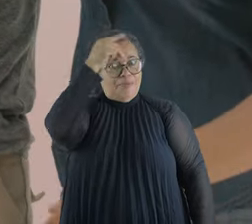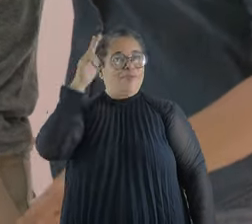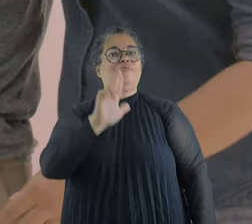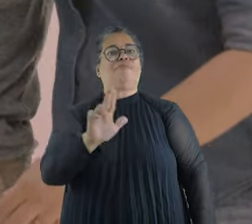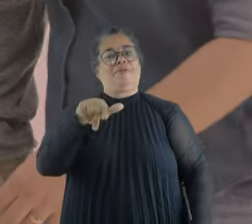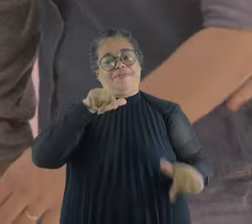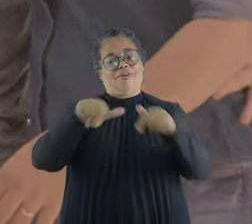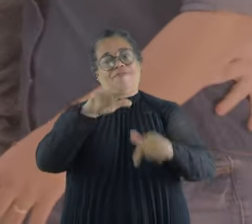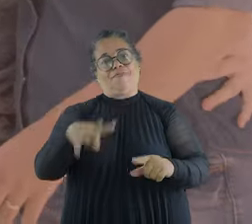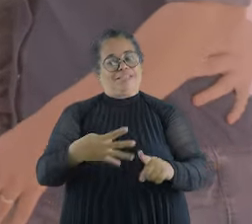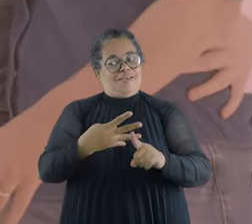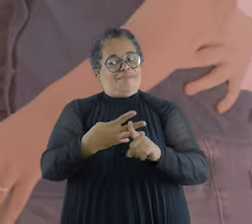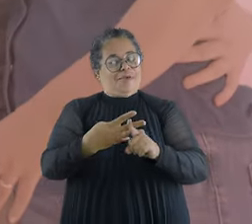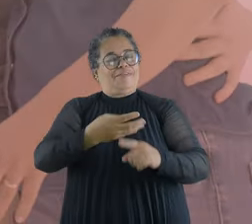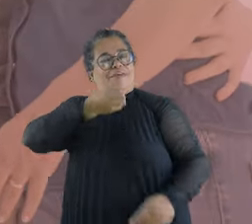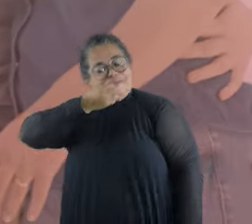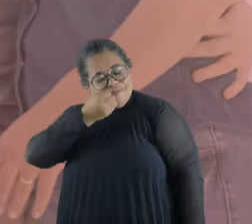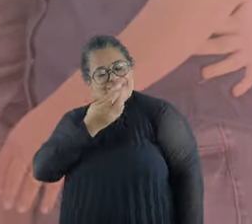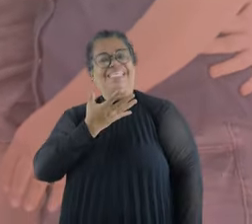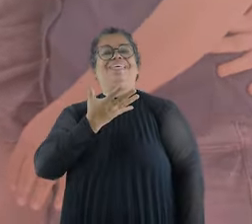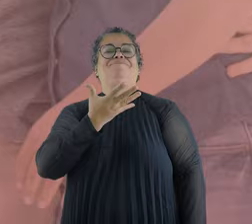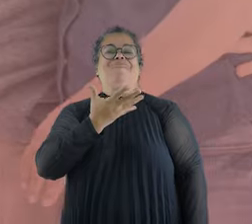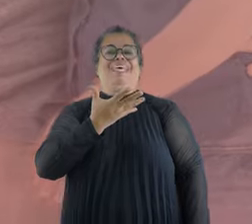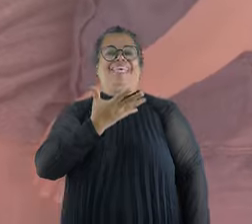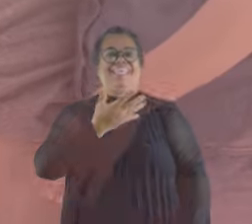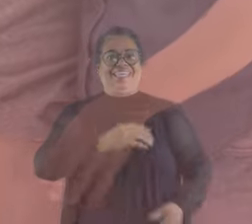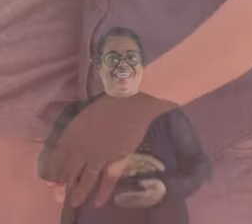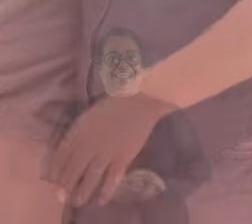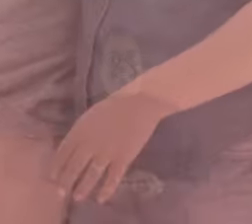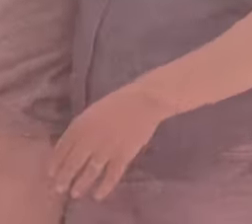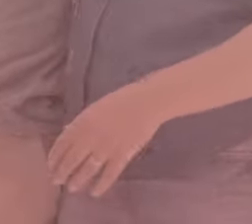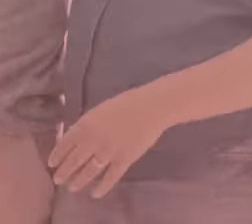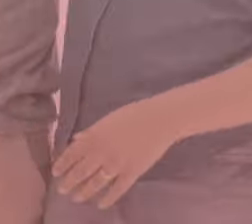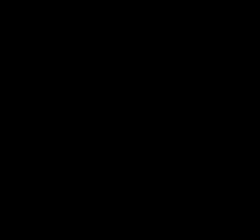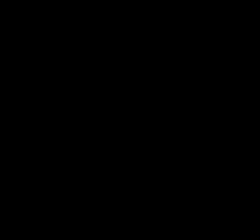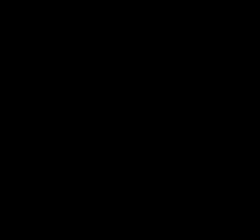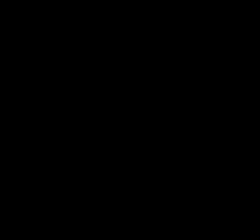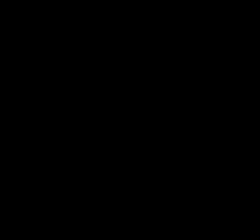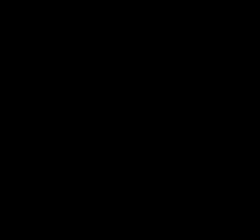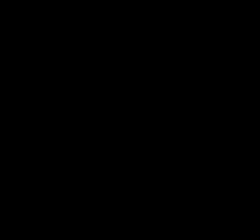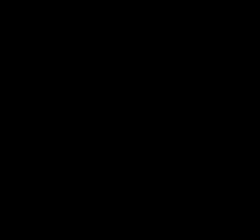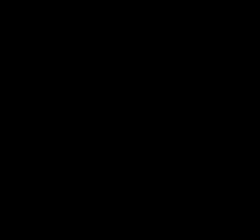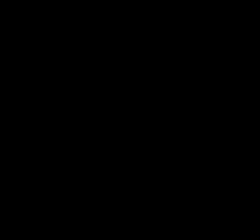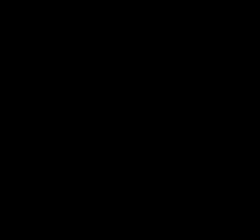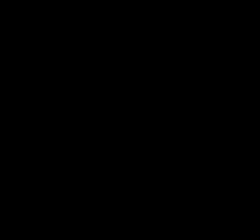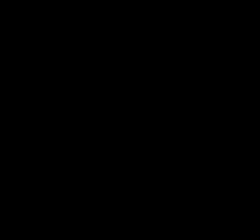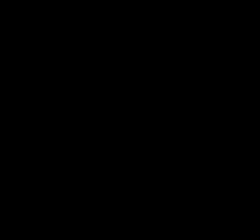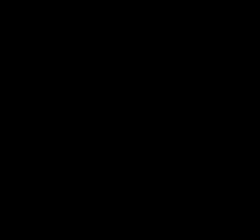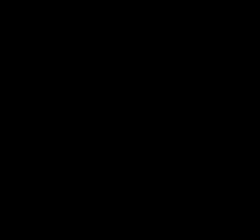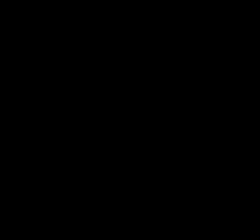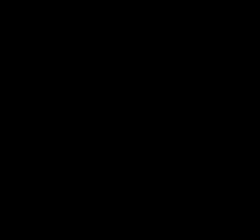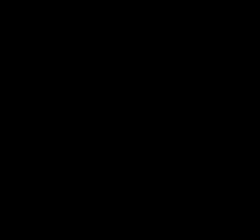Prefeitura de Uberlândia. Fazer mais, fazer bem. Obrigado. Obrigado.